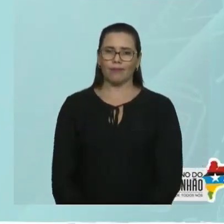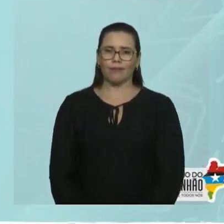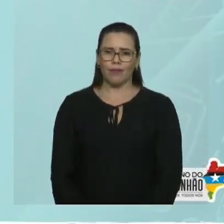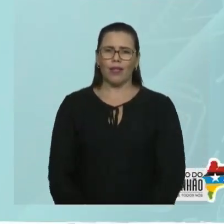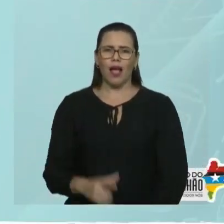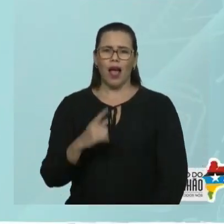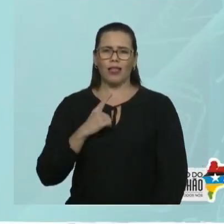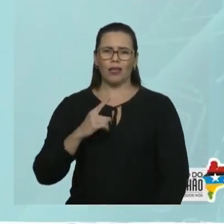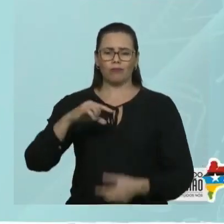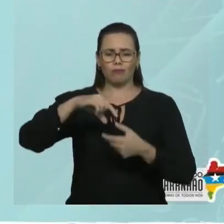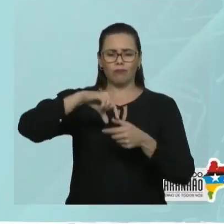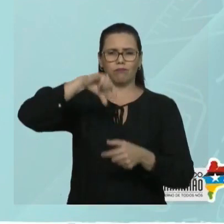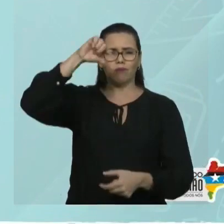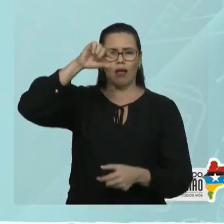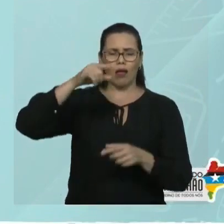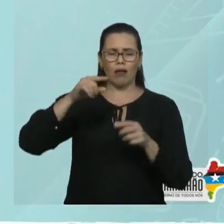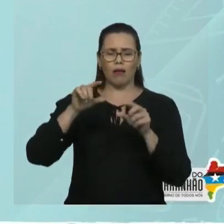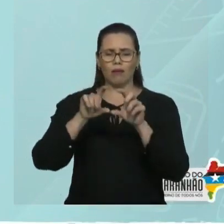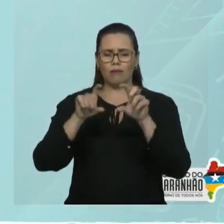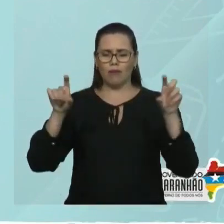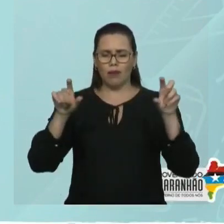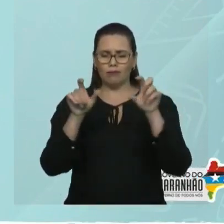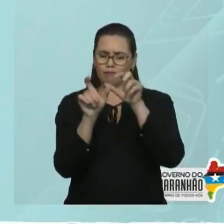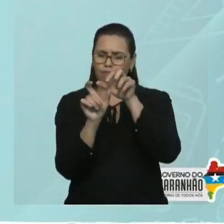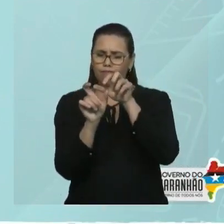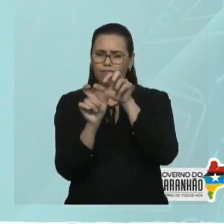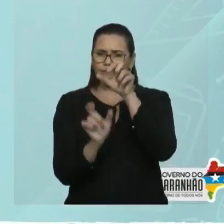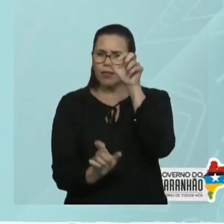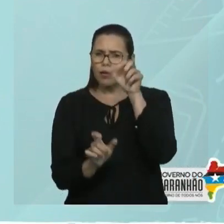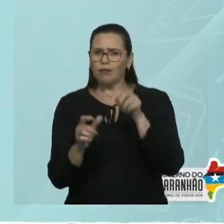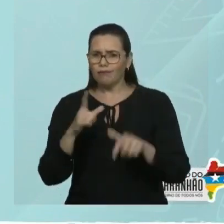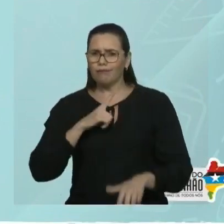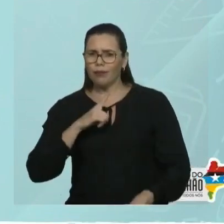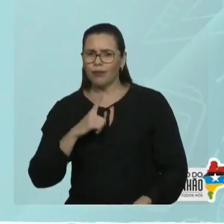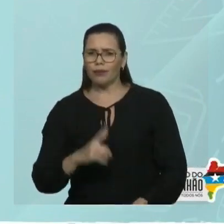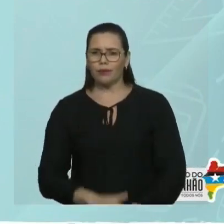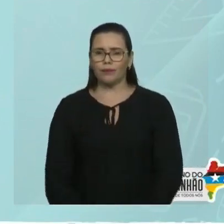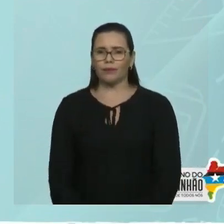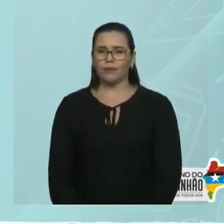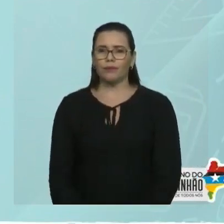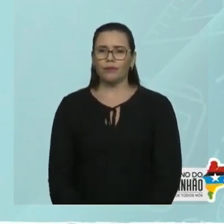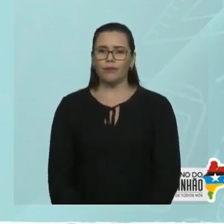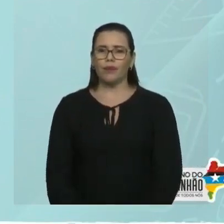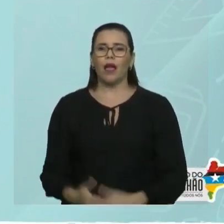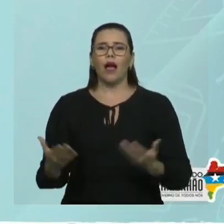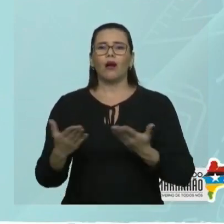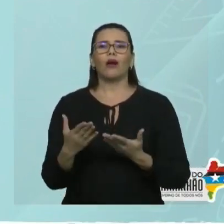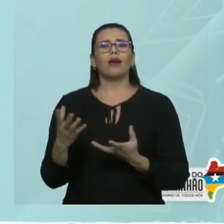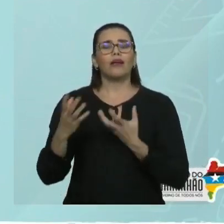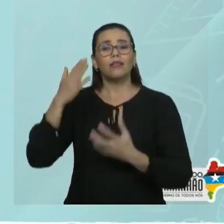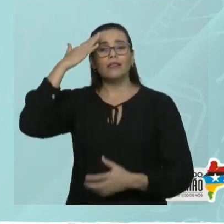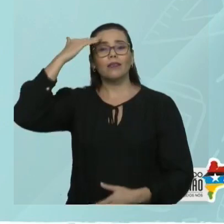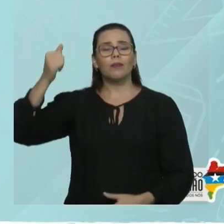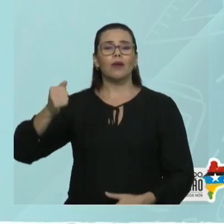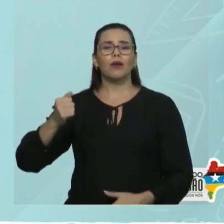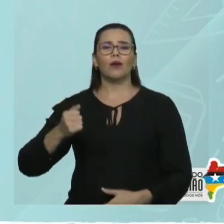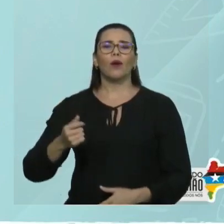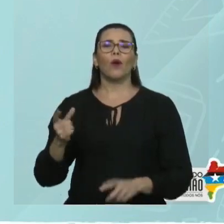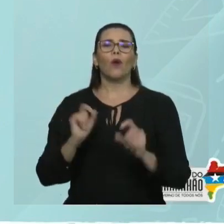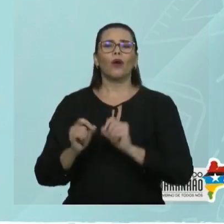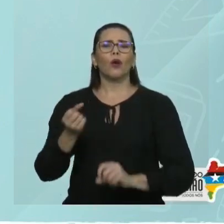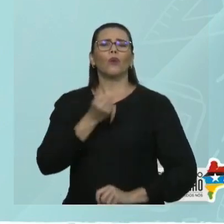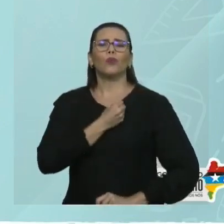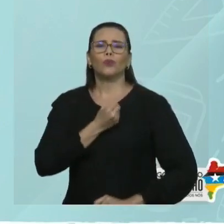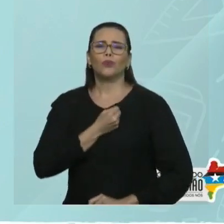Ele pergunta, dada a cadeia carbônica, verifique a soma das posições dos radicais. Ou seja, ele quer saber a posição dos radicais na